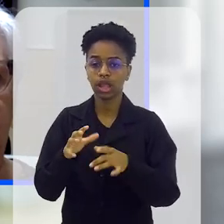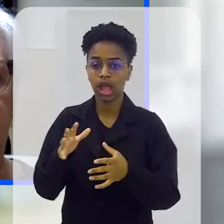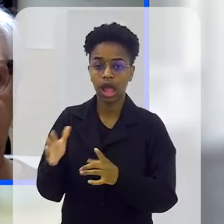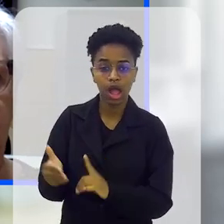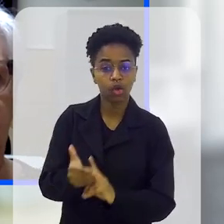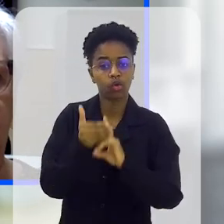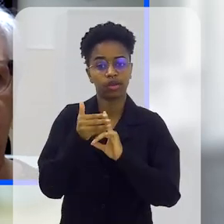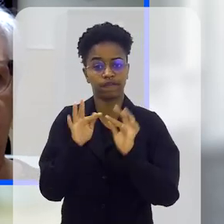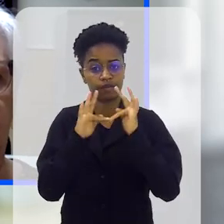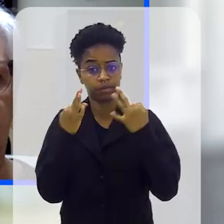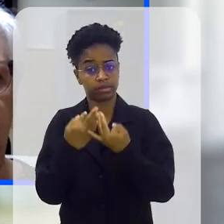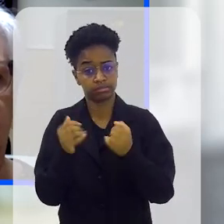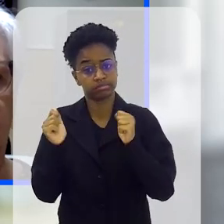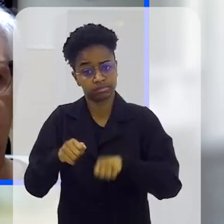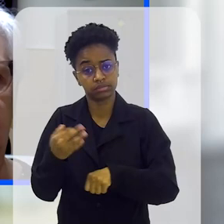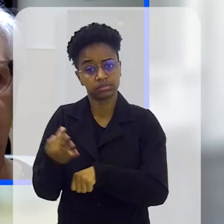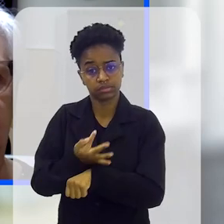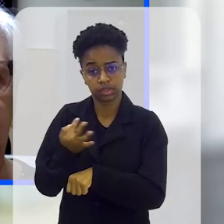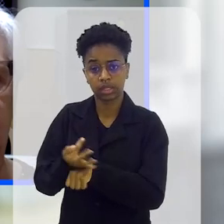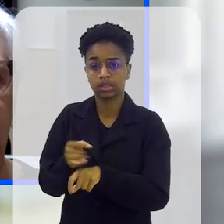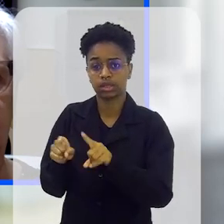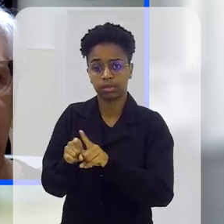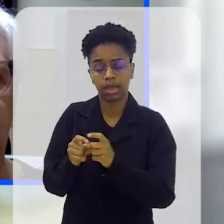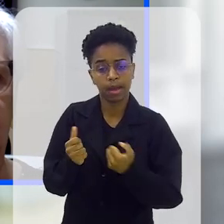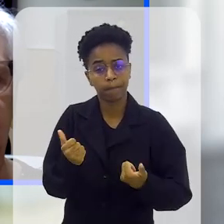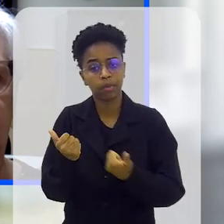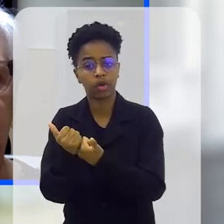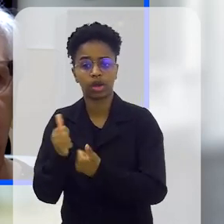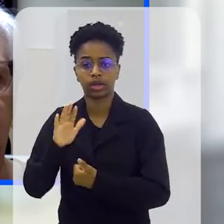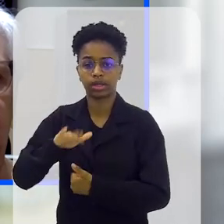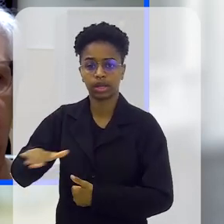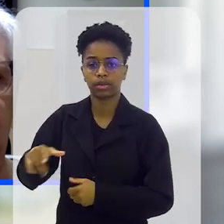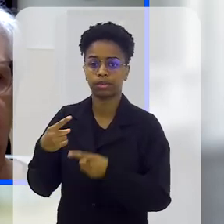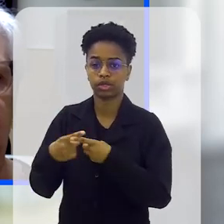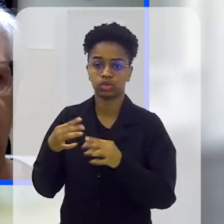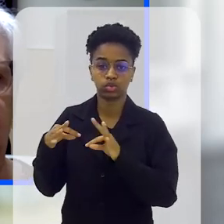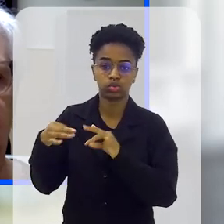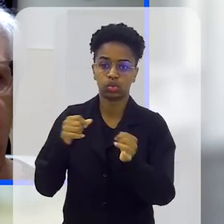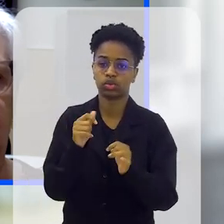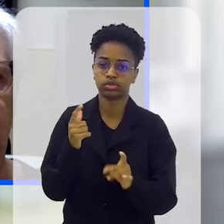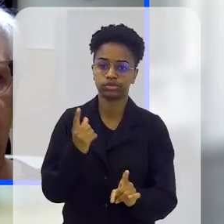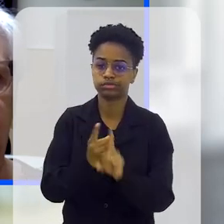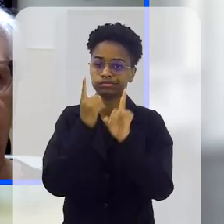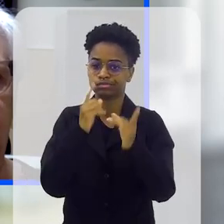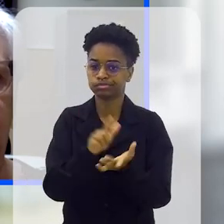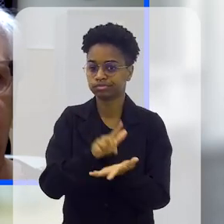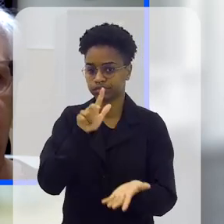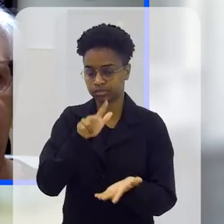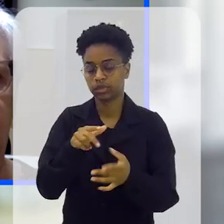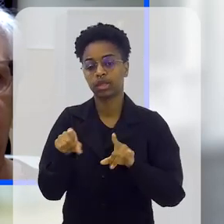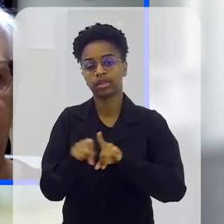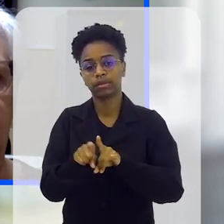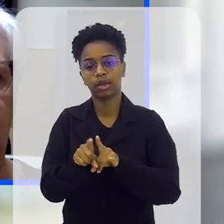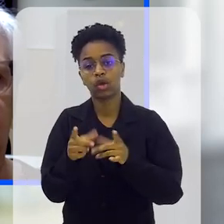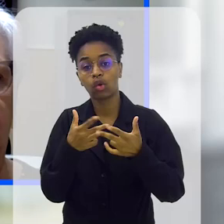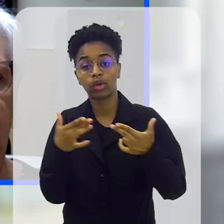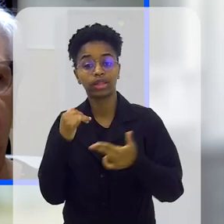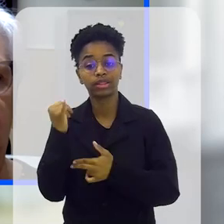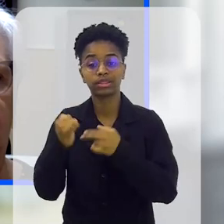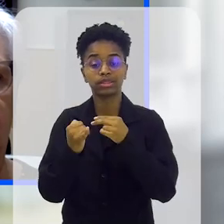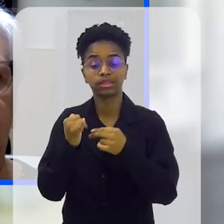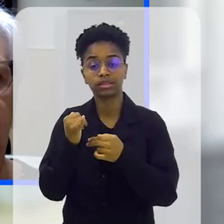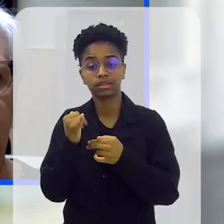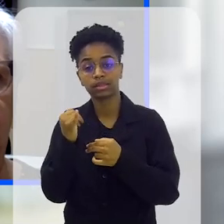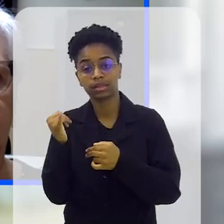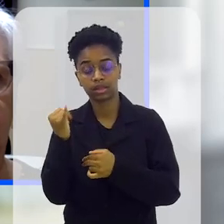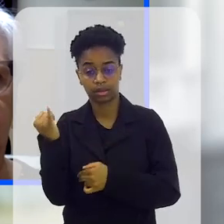momento e acolher a família para suportar essa criança também, onde todos vão estar recebendo esse diagnóstico. Agora, você falou uma coisa muito interessante